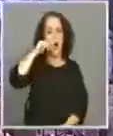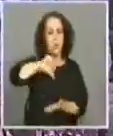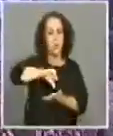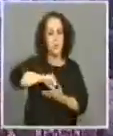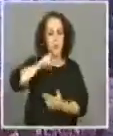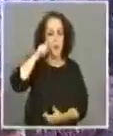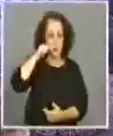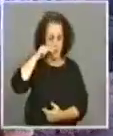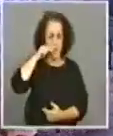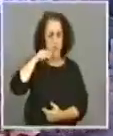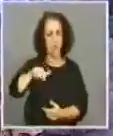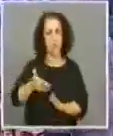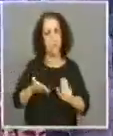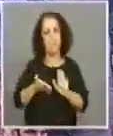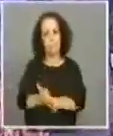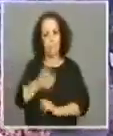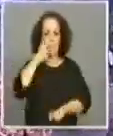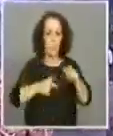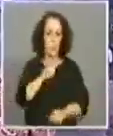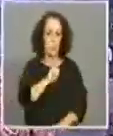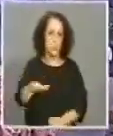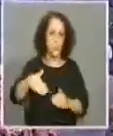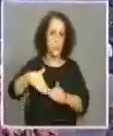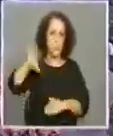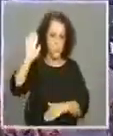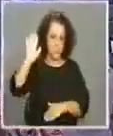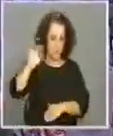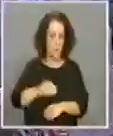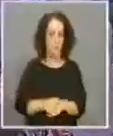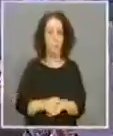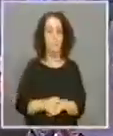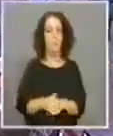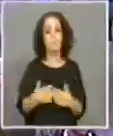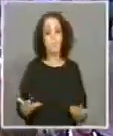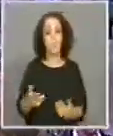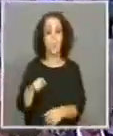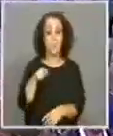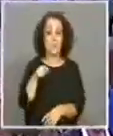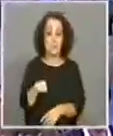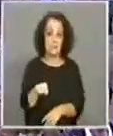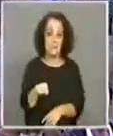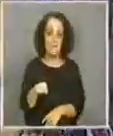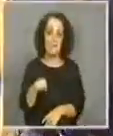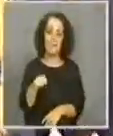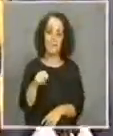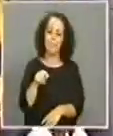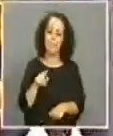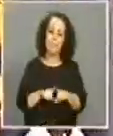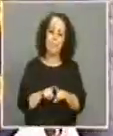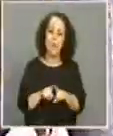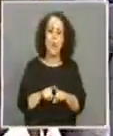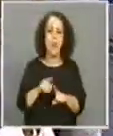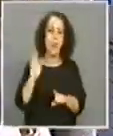mais de 200 postos de trabalho e que o tipo de função que é